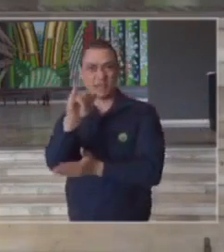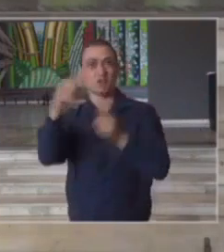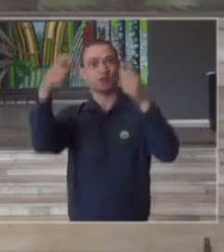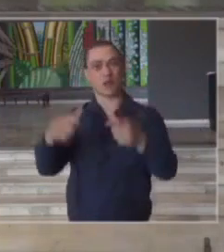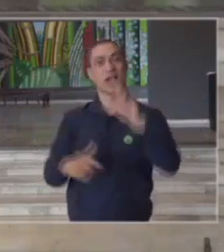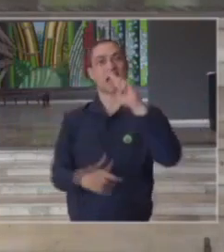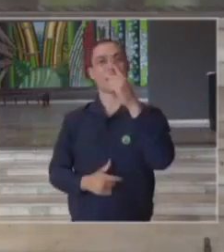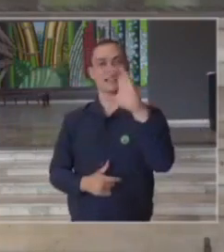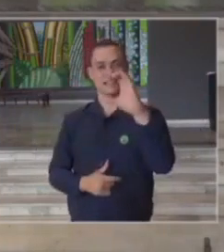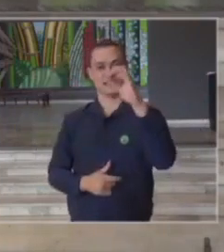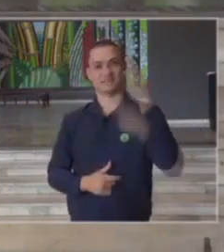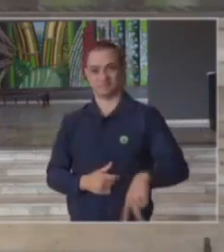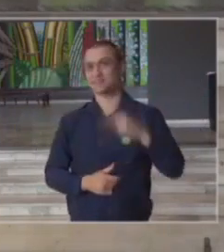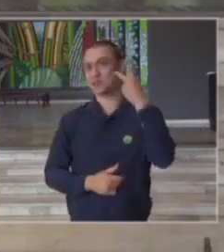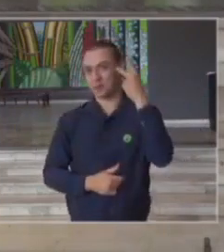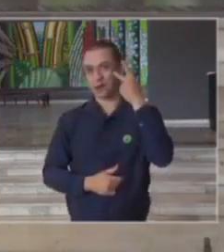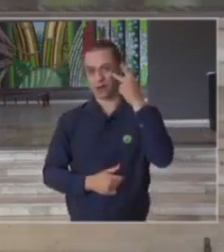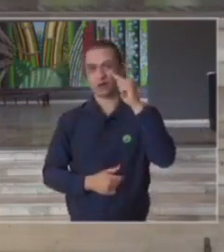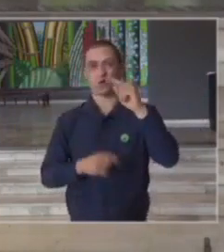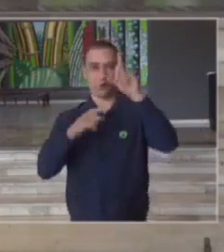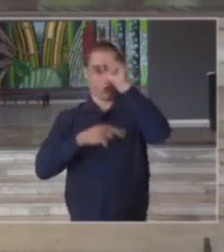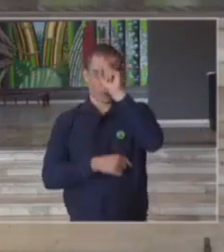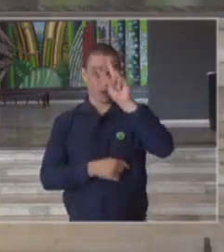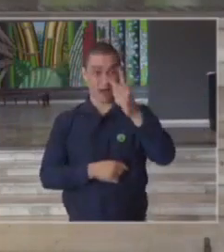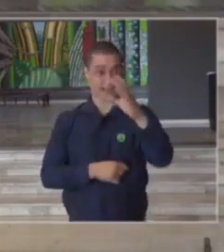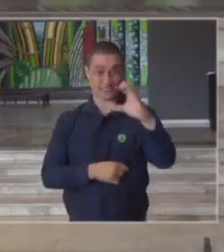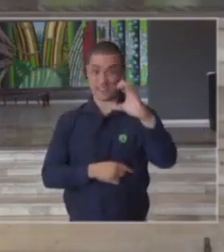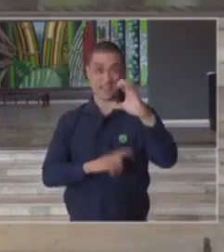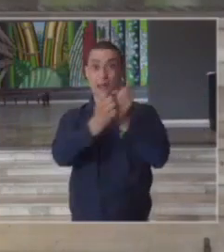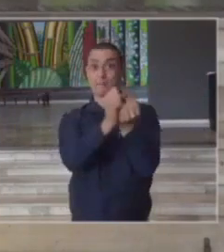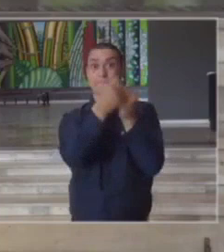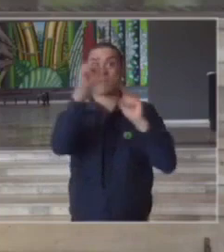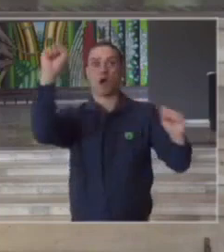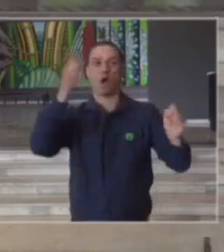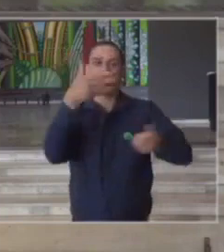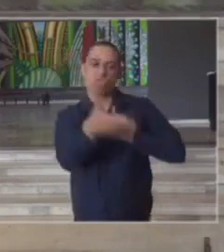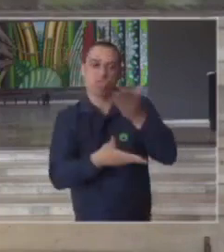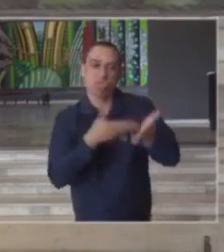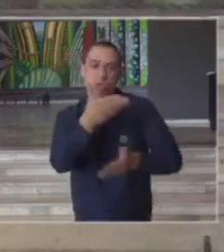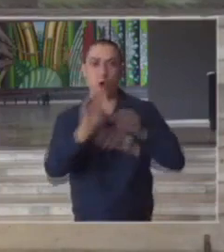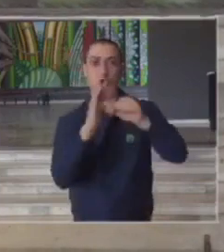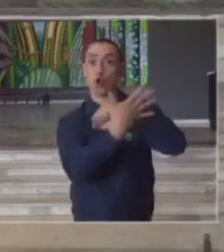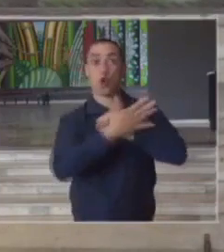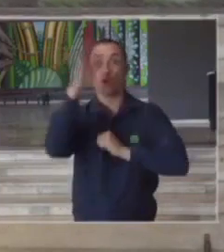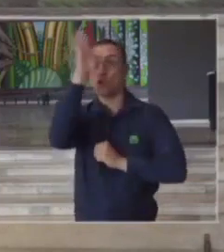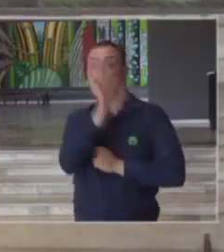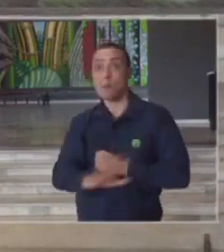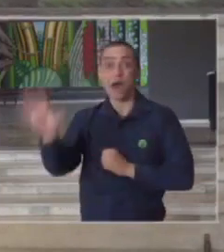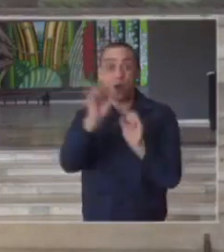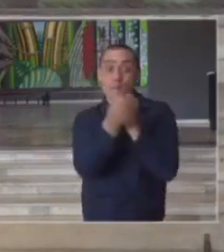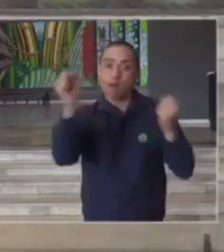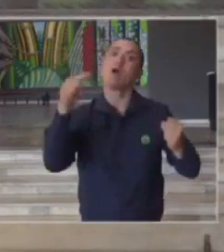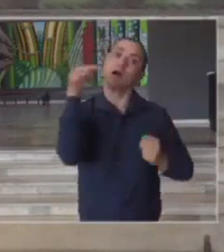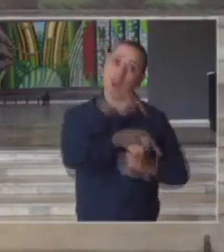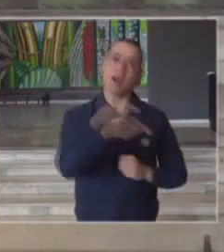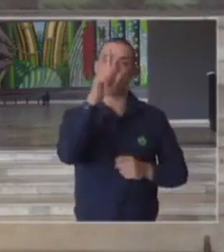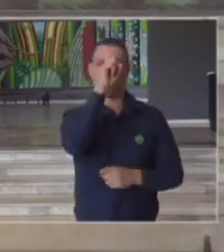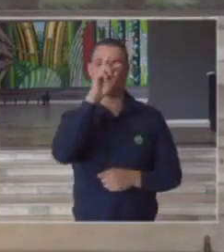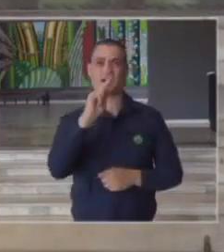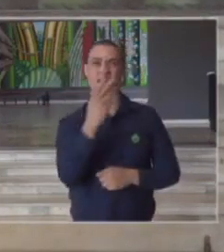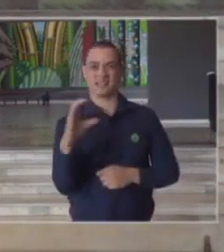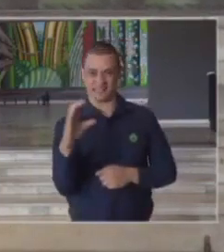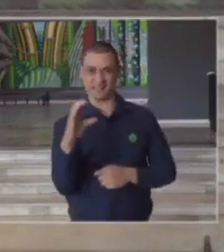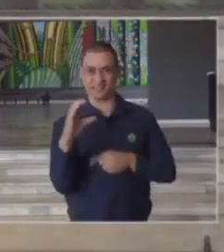clínicas em São Paulo o hospital das clínicas é o maior centro de tratamento do coronavírus do país uma